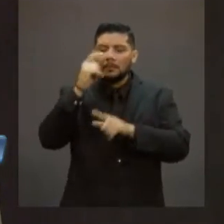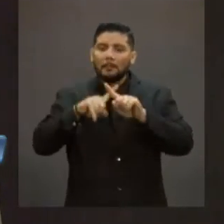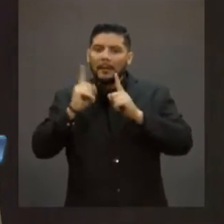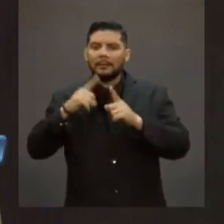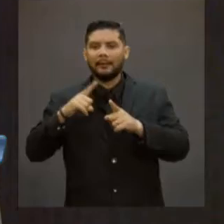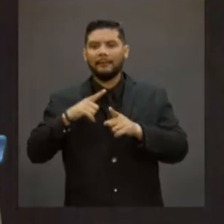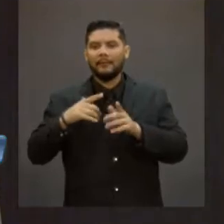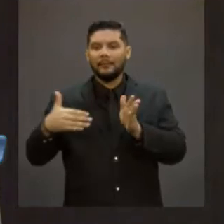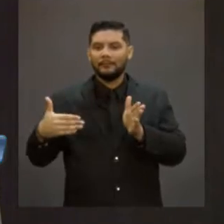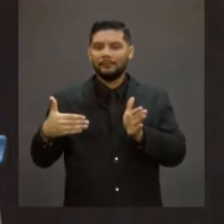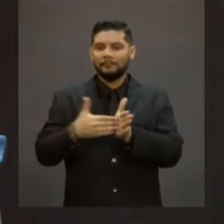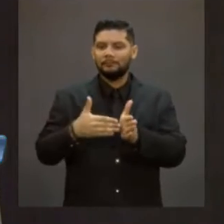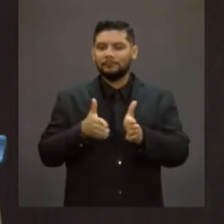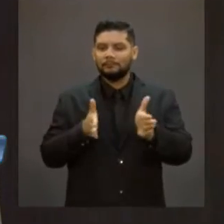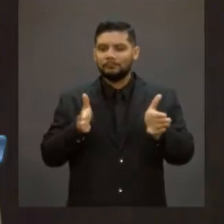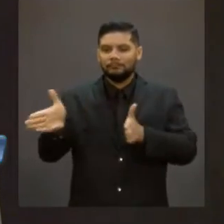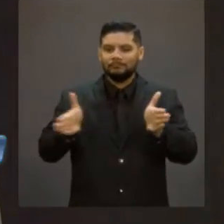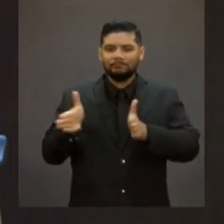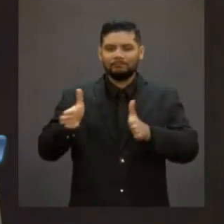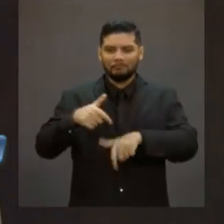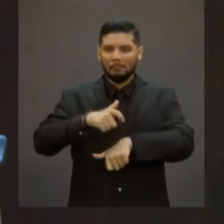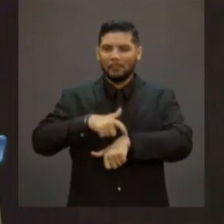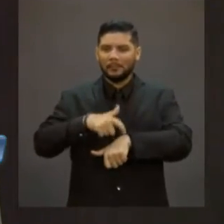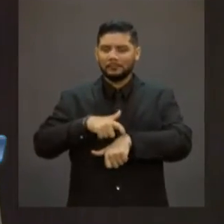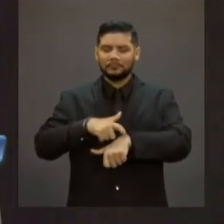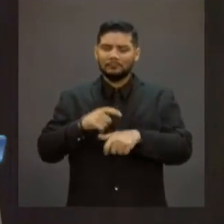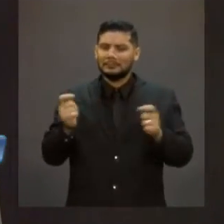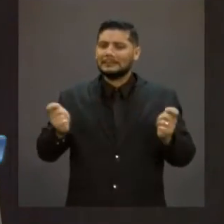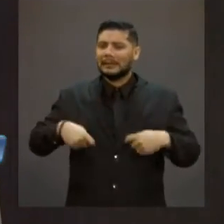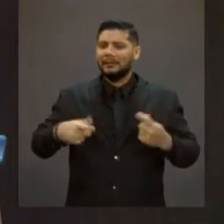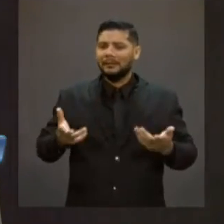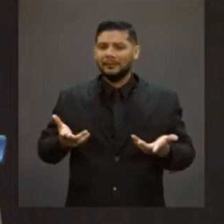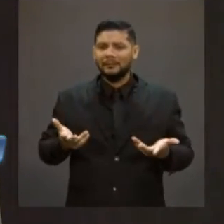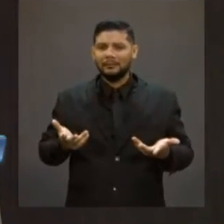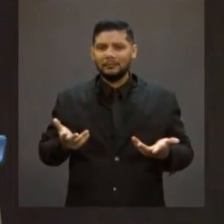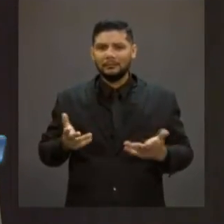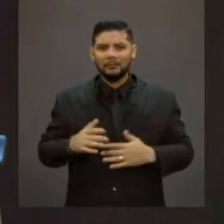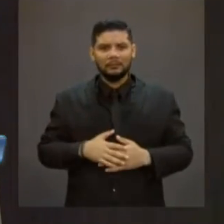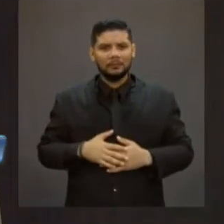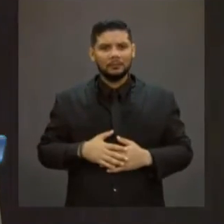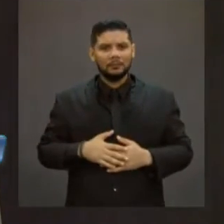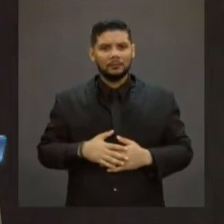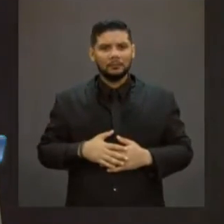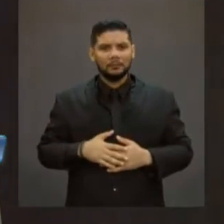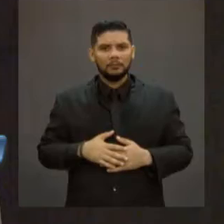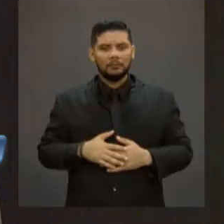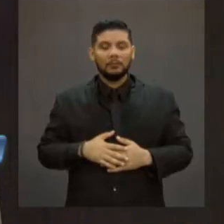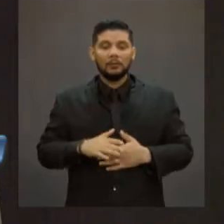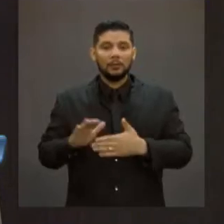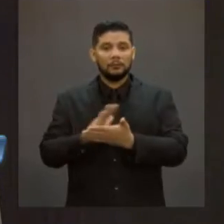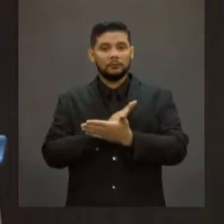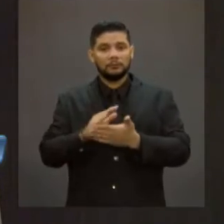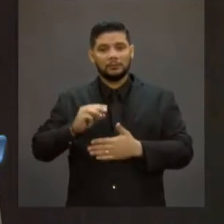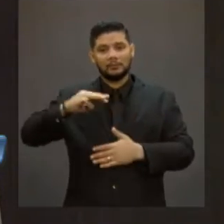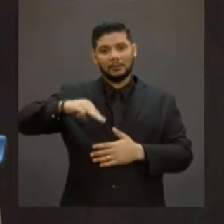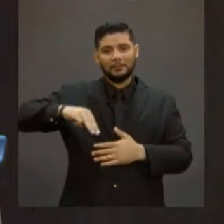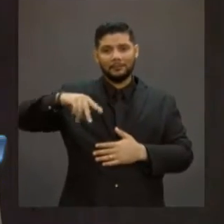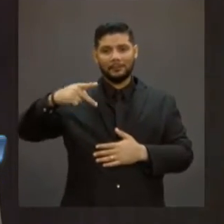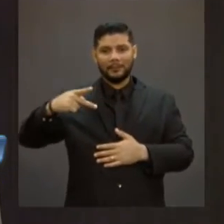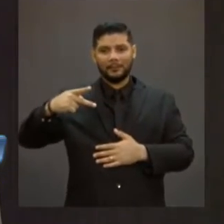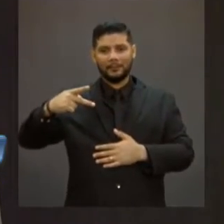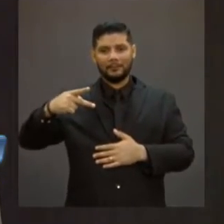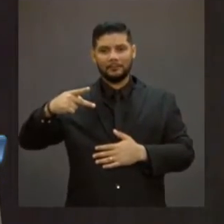legislação trabalhista. A MP 905, batizada de MP do contrato